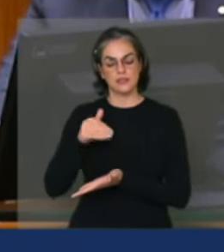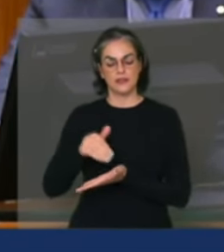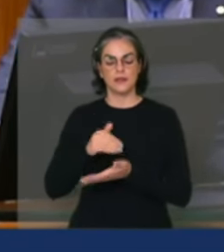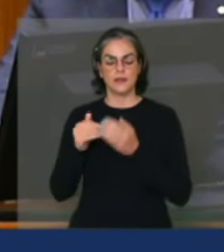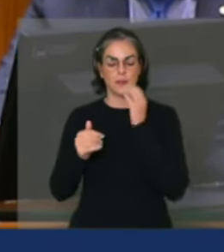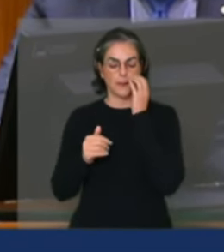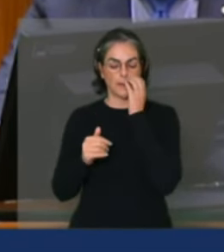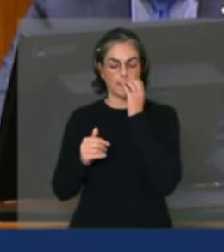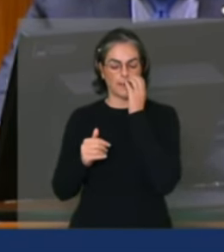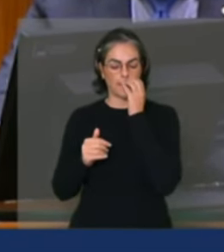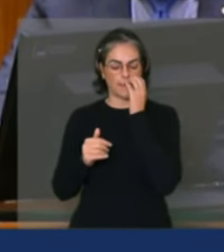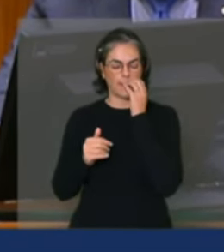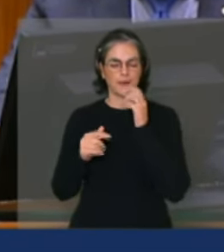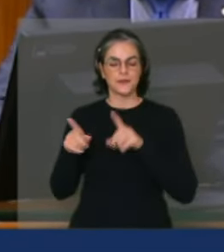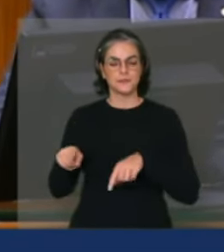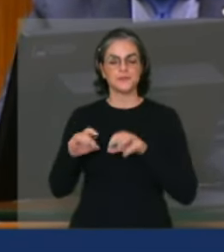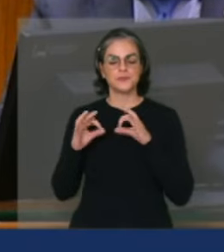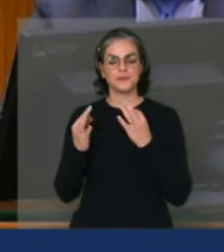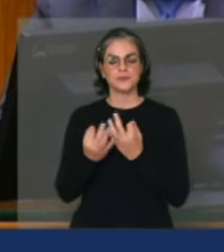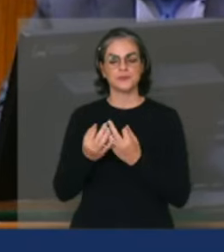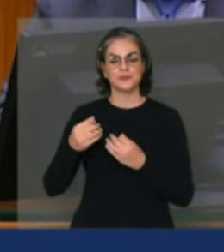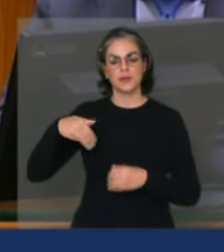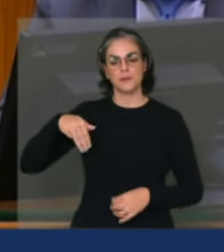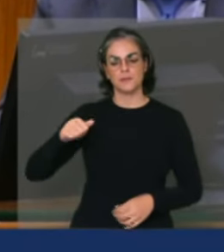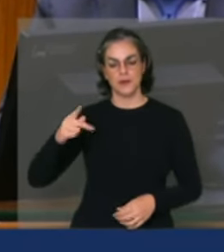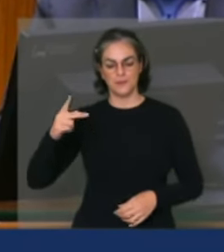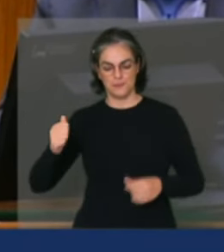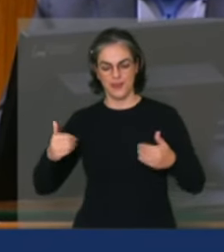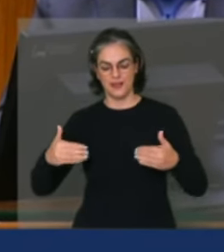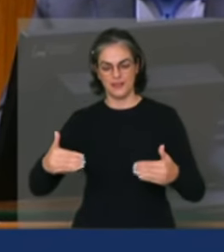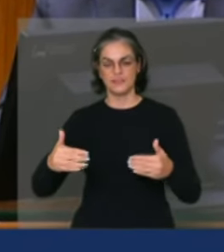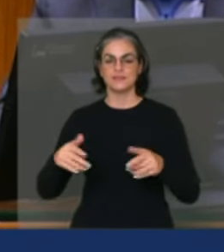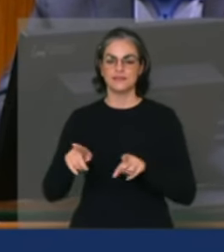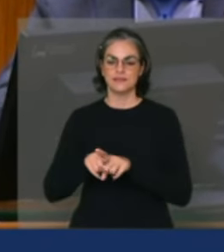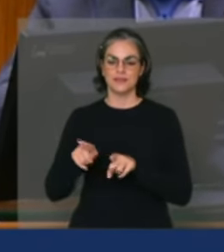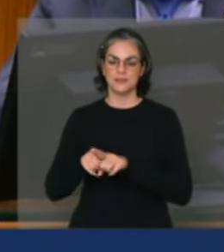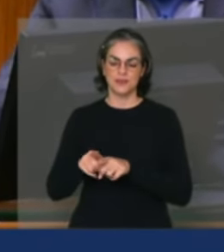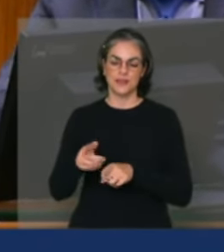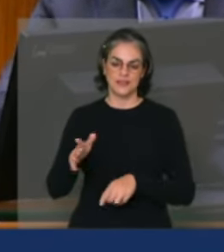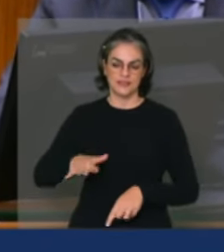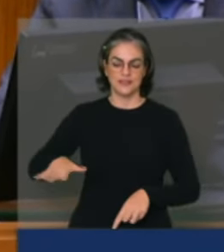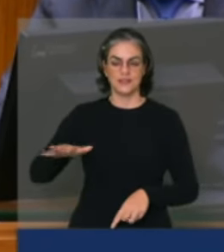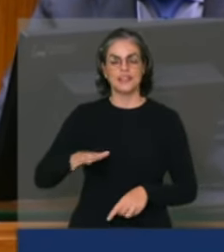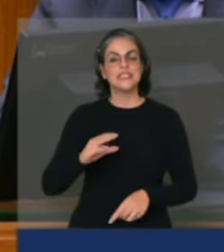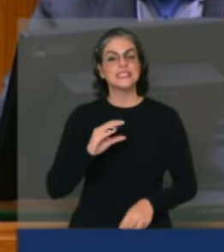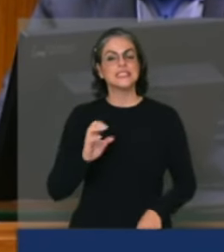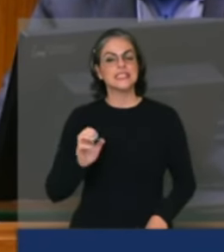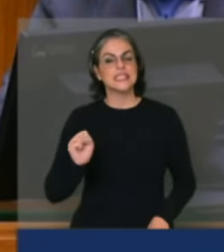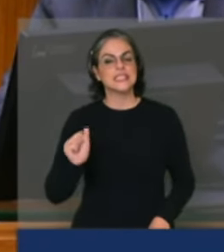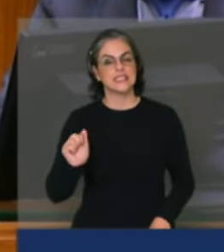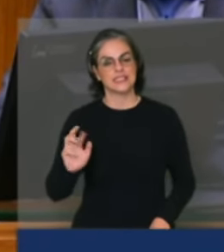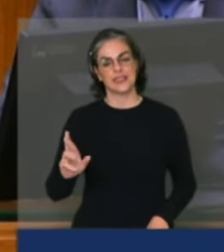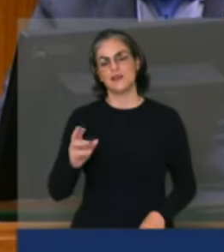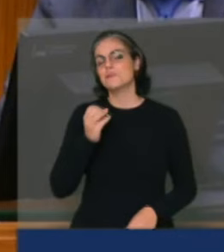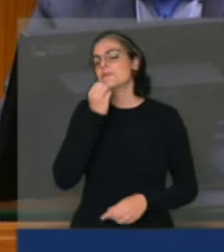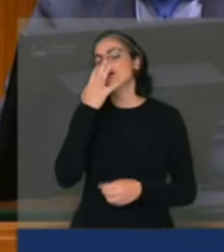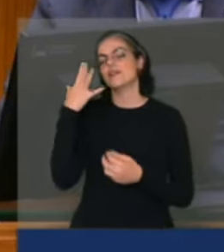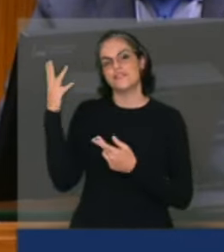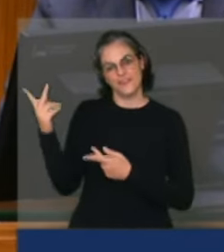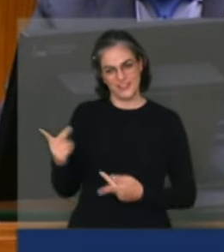Mapa e apresentador do Mundo Agro. César Halum, seja bem-vindo. Tenho uma